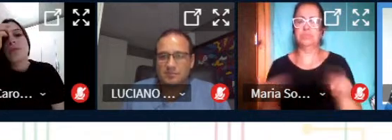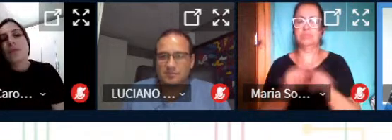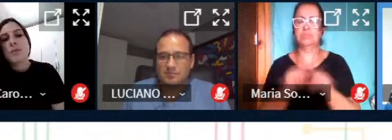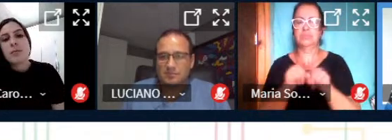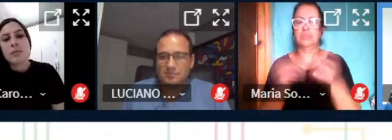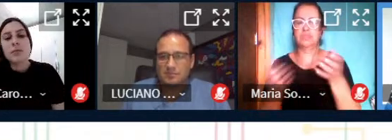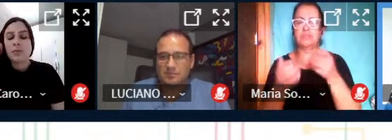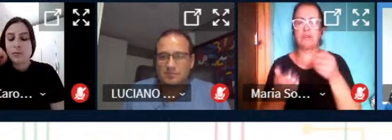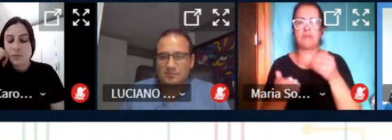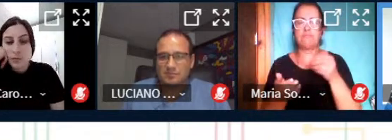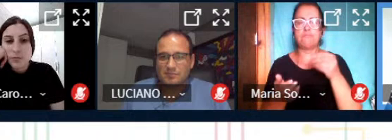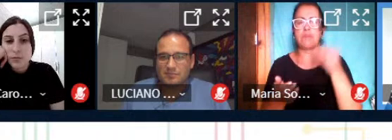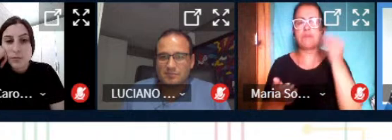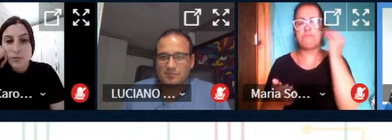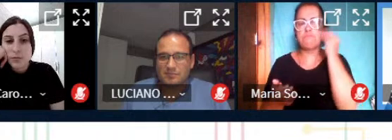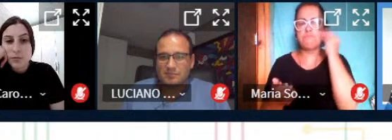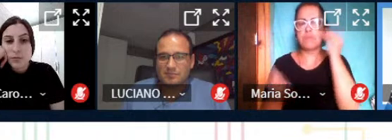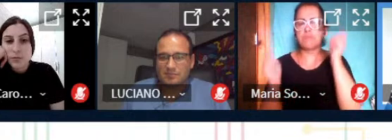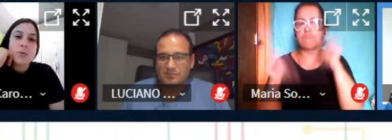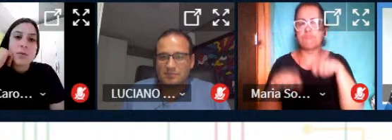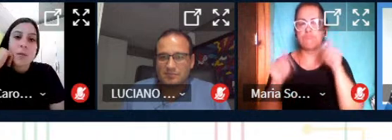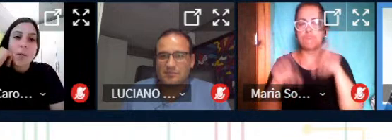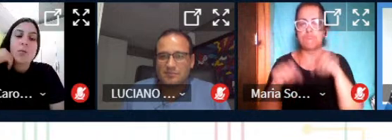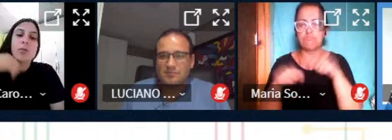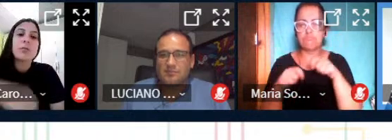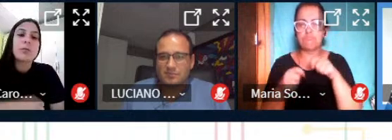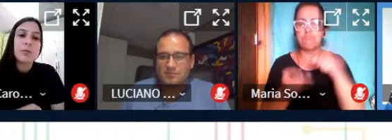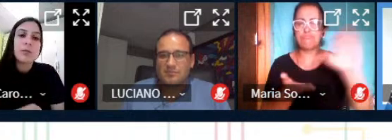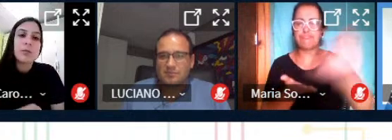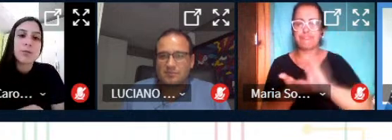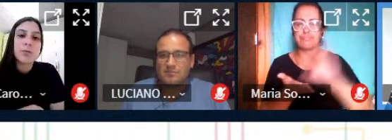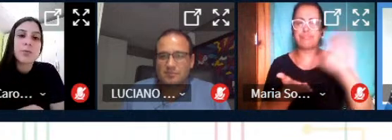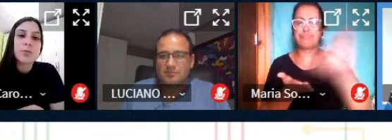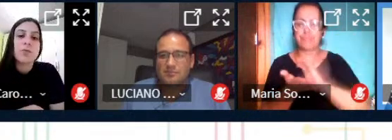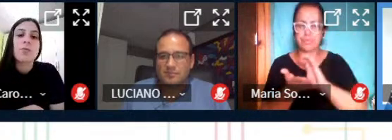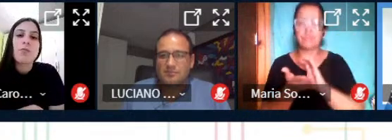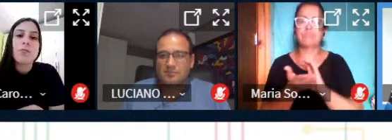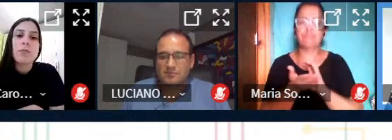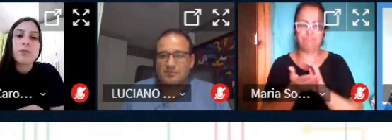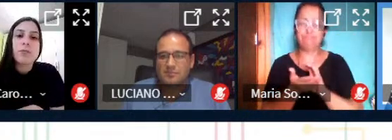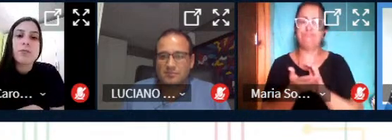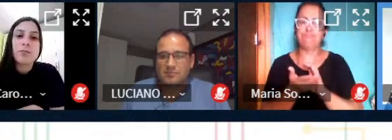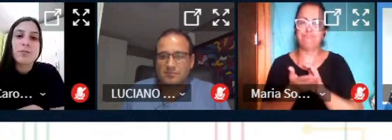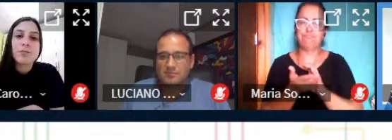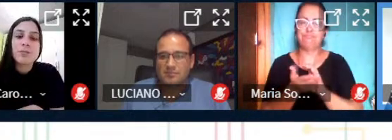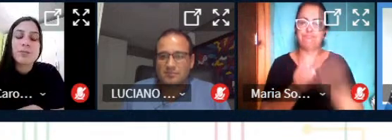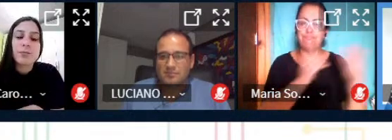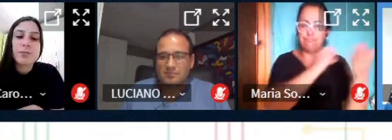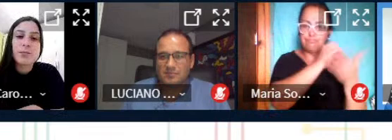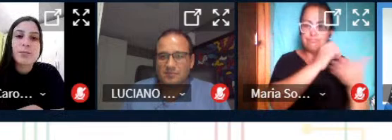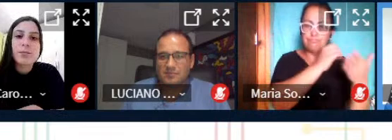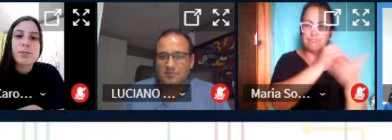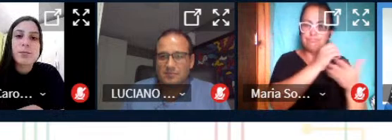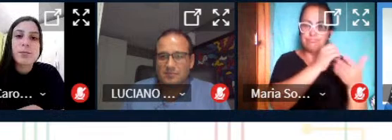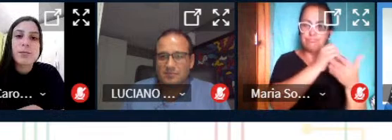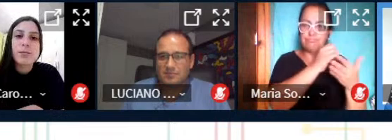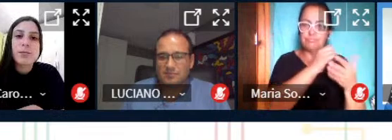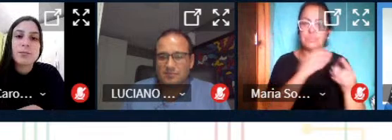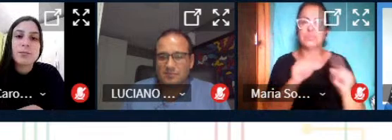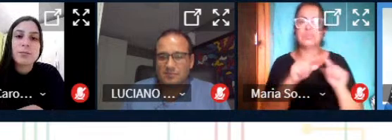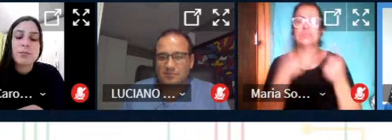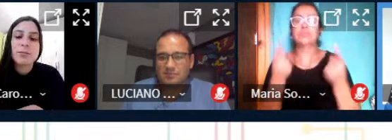projetos editais para conseguir recursos para encher o laboratório e culminou aí na